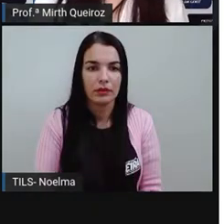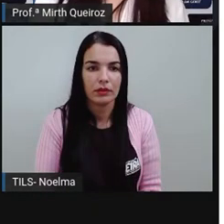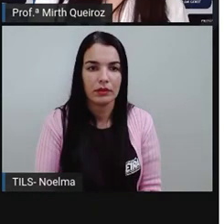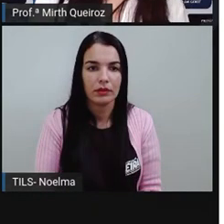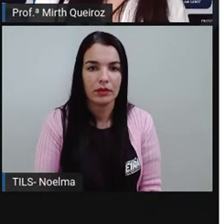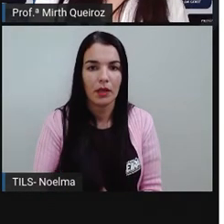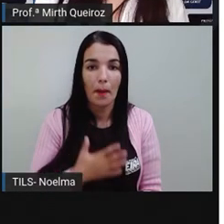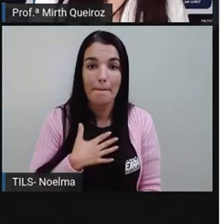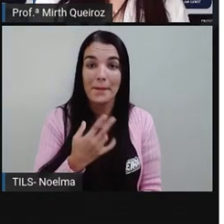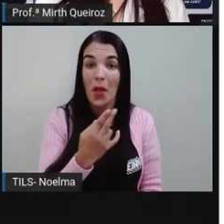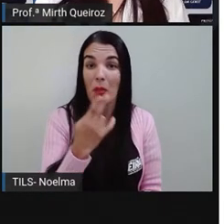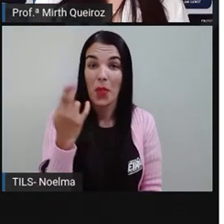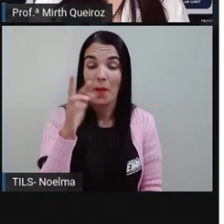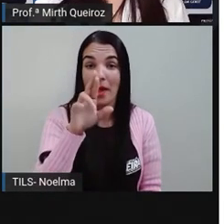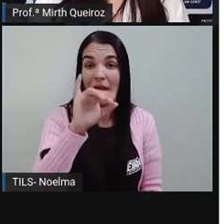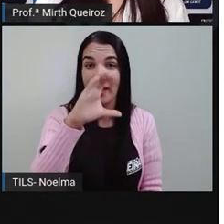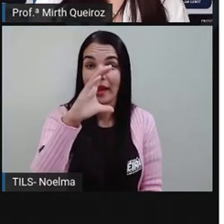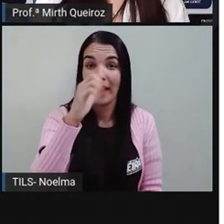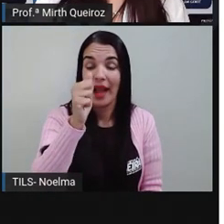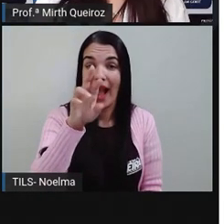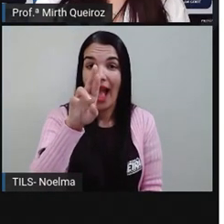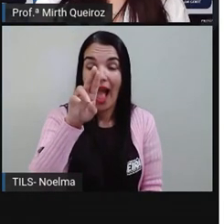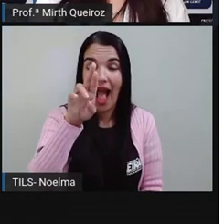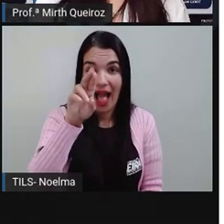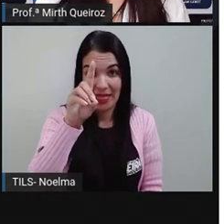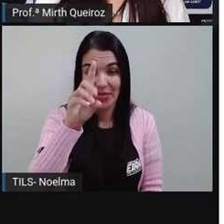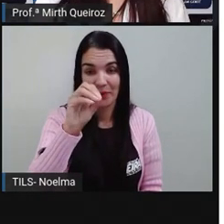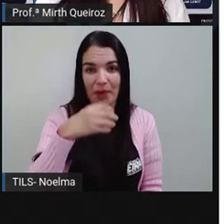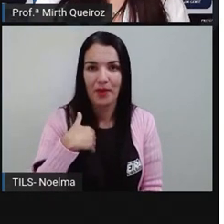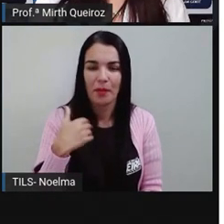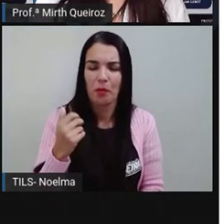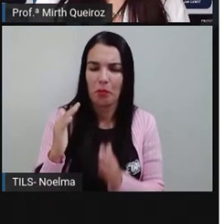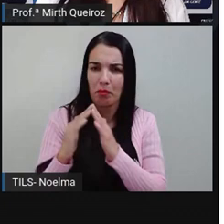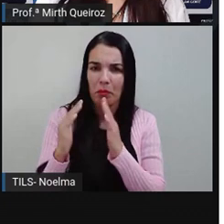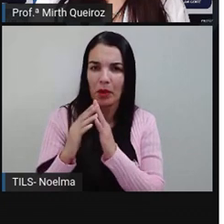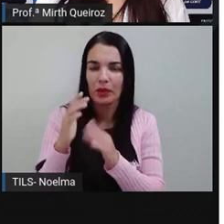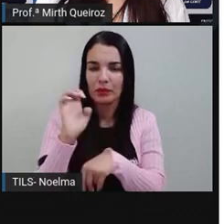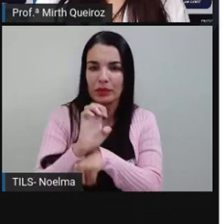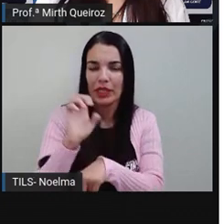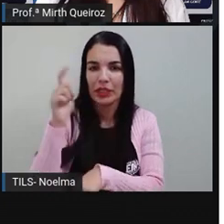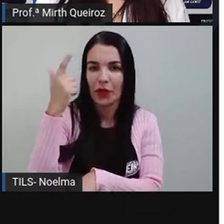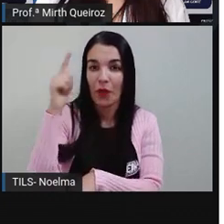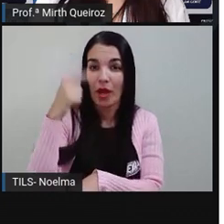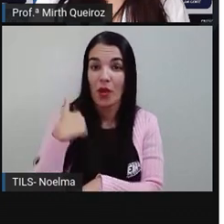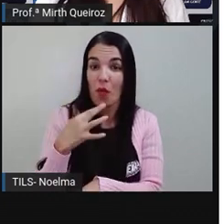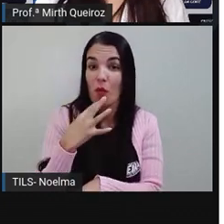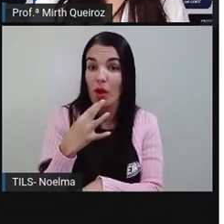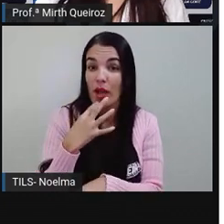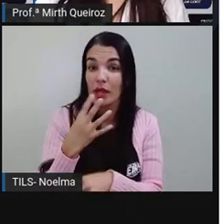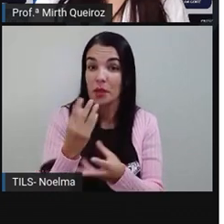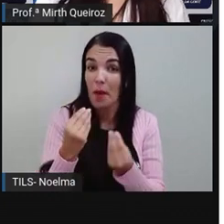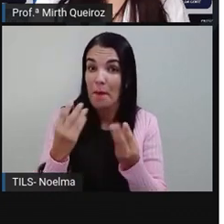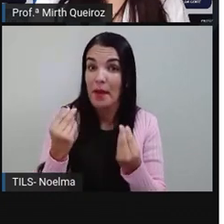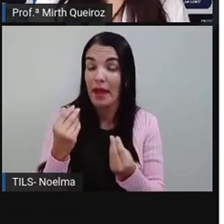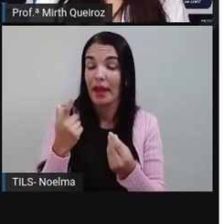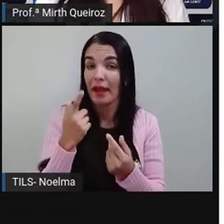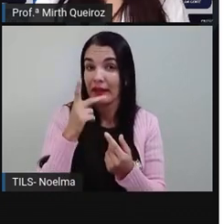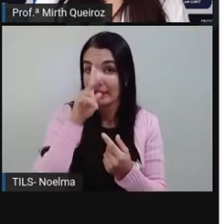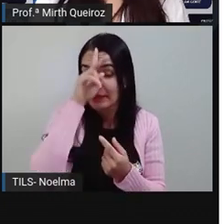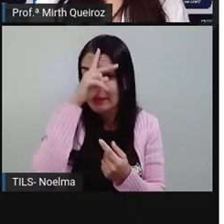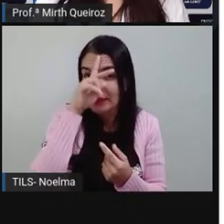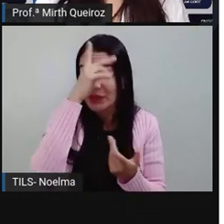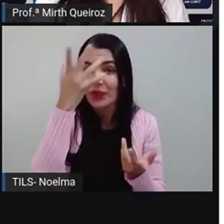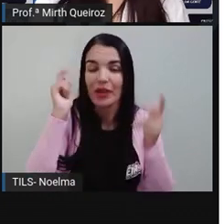Meu nome é Ricardo, moro no estado de Goiás. Conheço bem as aventuras do lobo mau contadas na história de